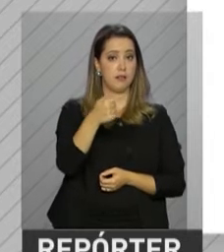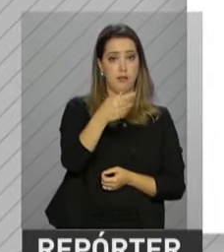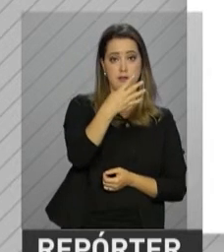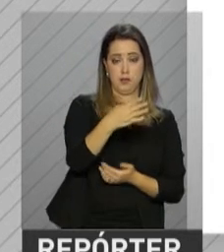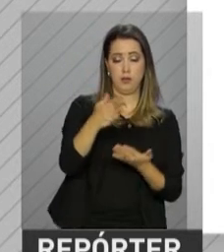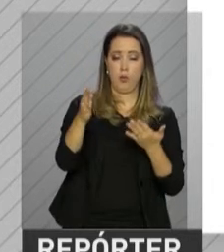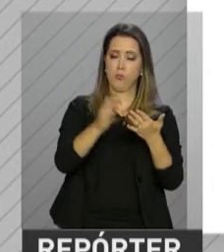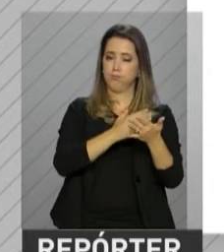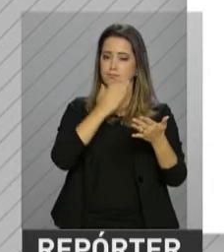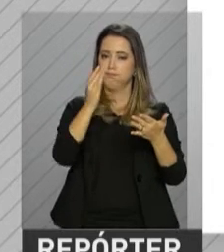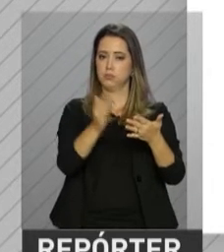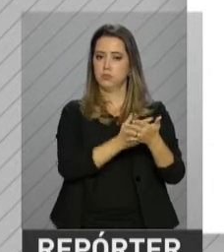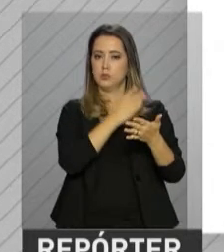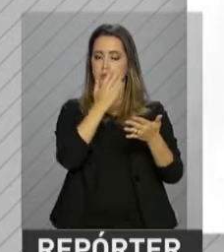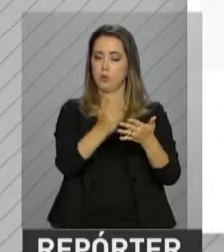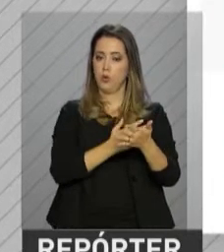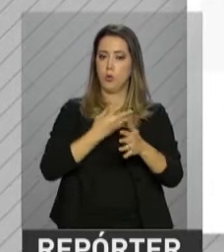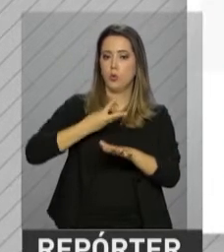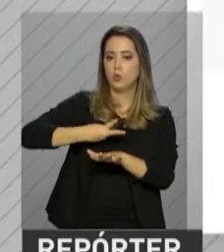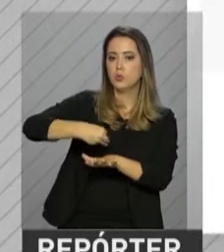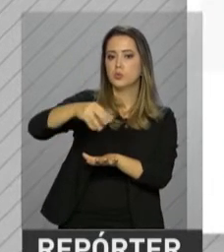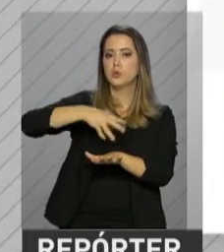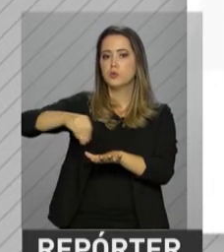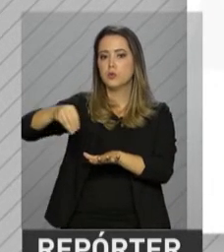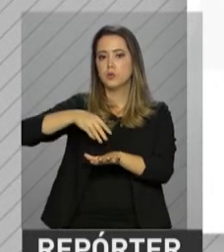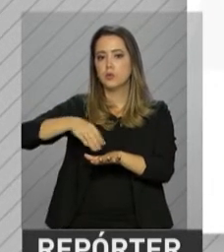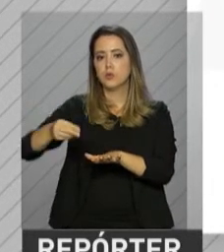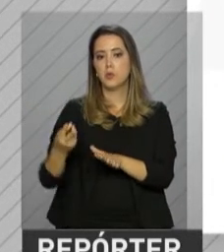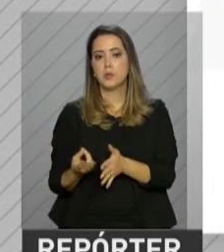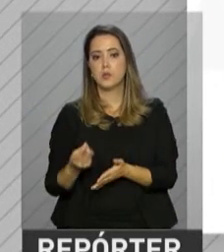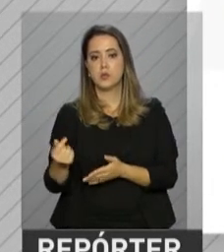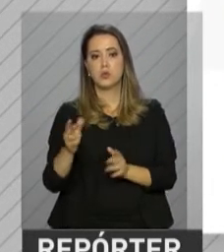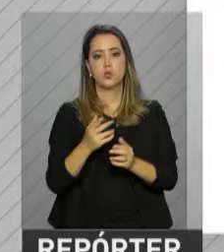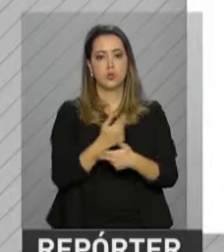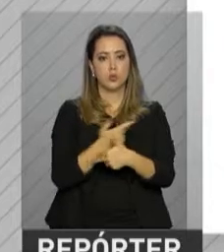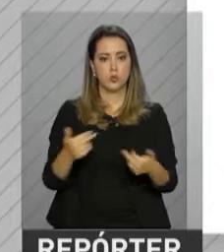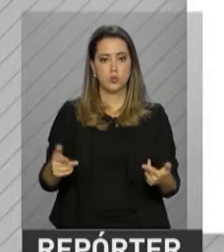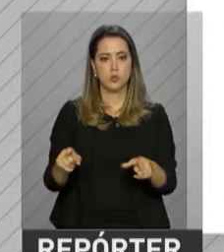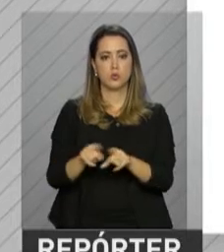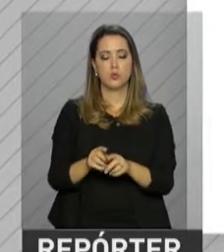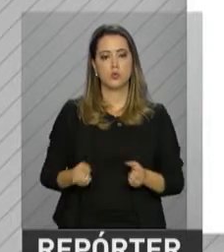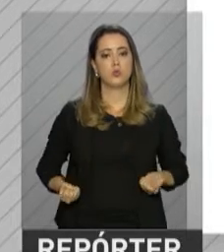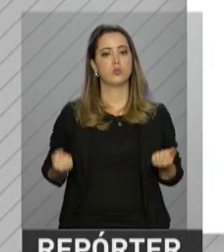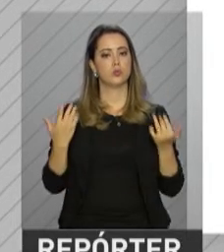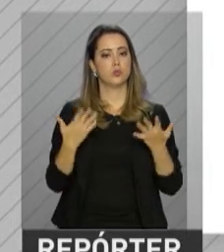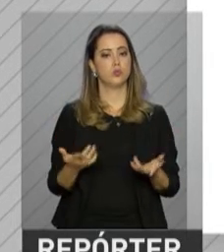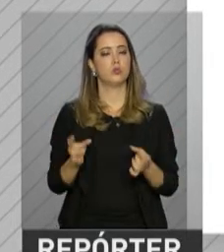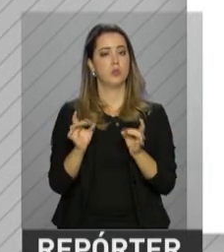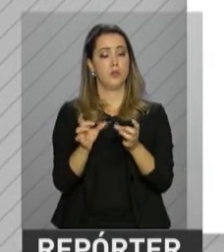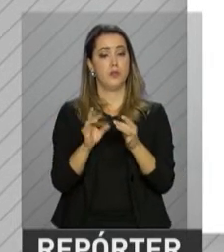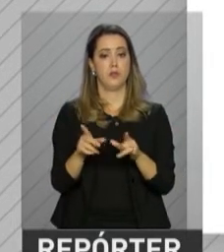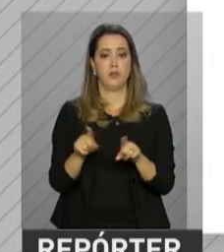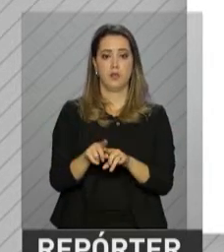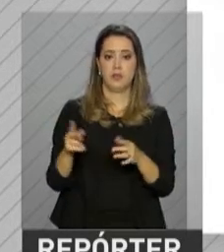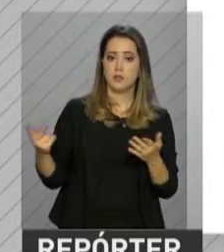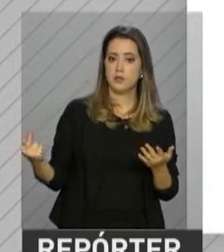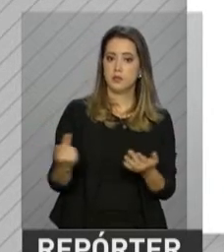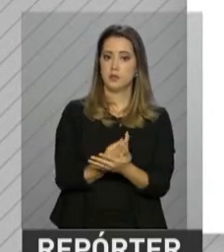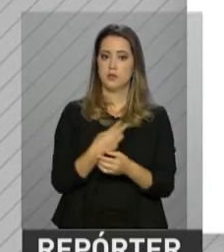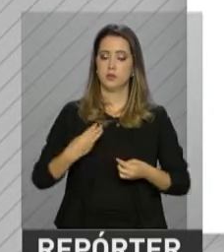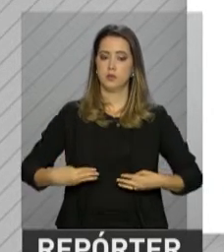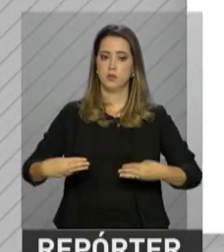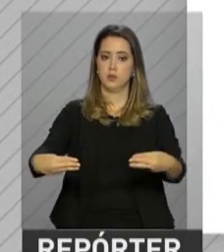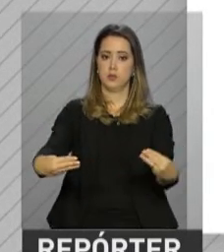páginas com informações sobre patrimônio, investimentos, despesas e licitações realizadas pelo